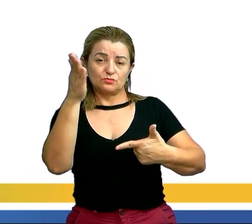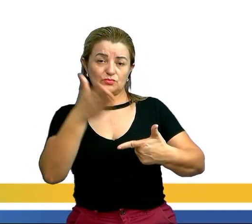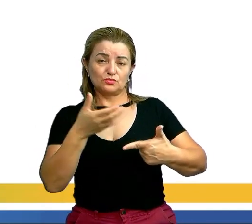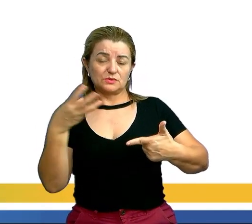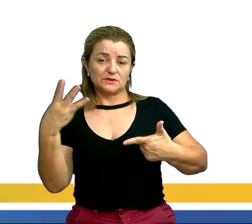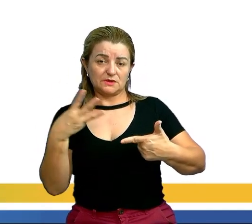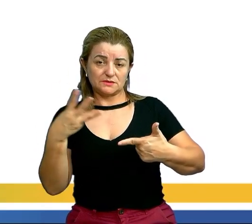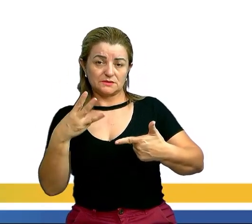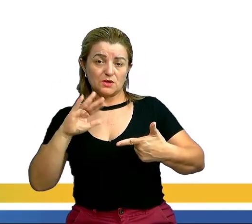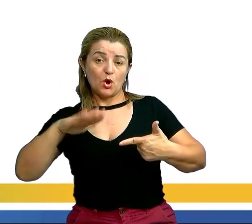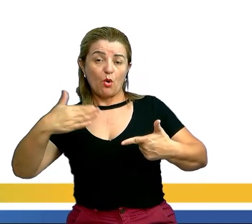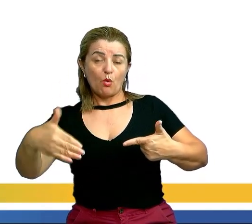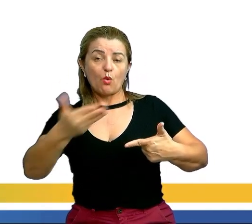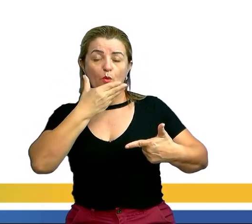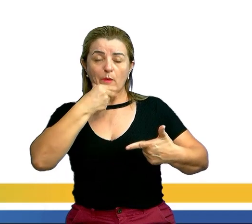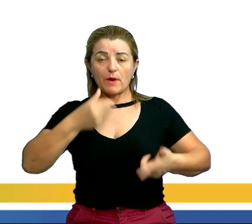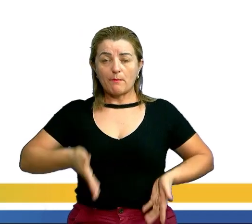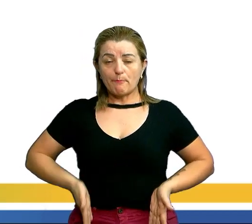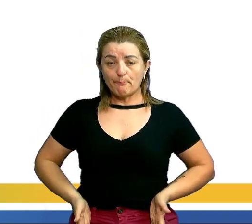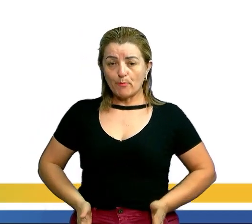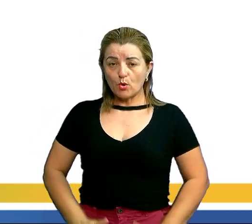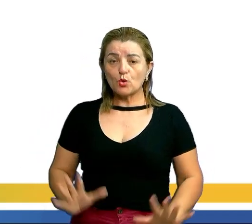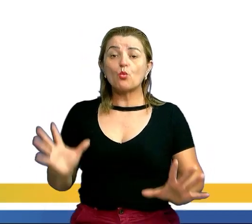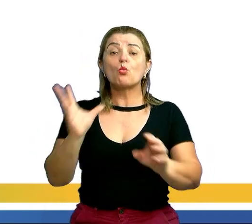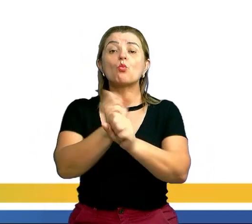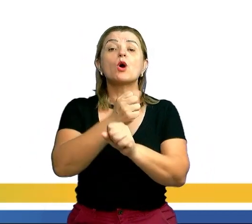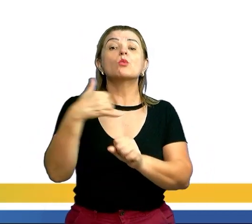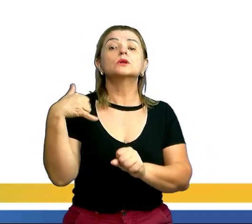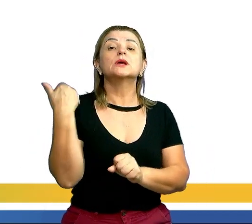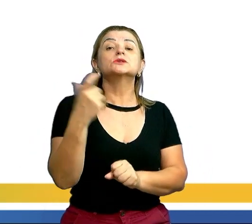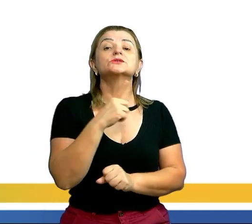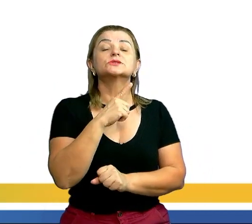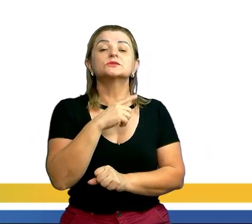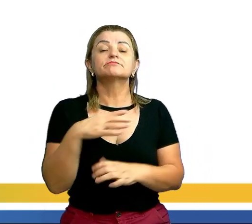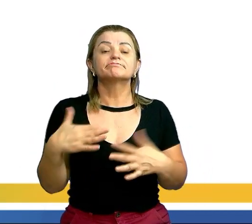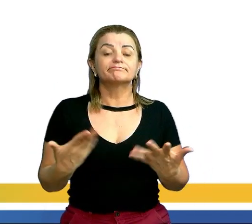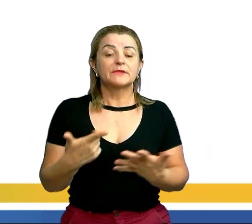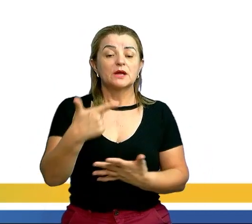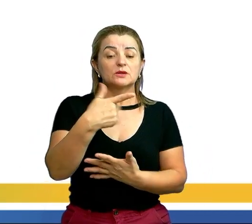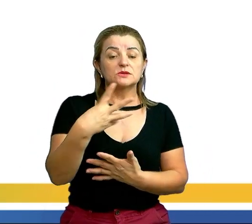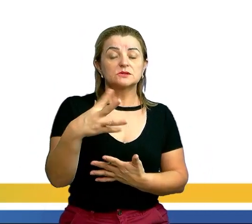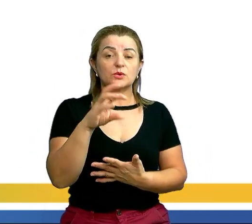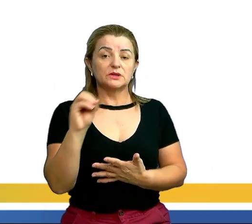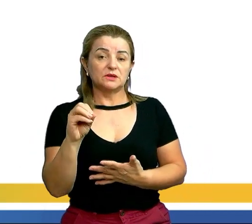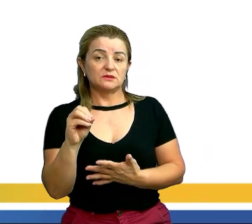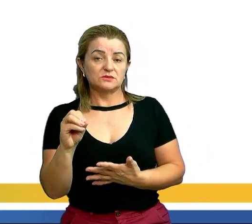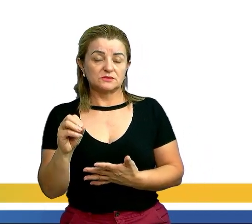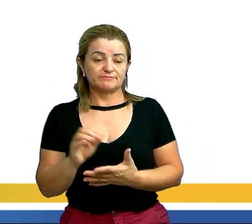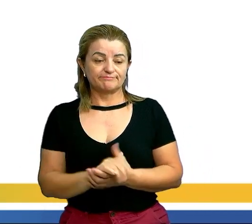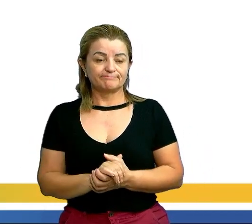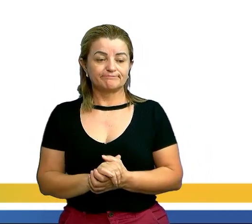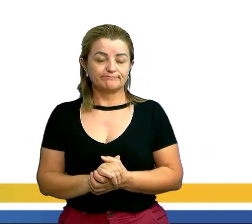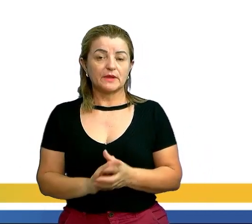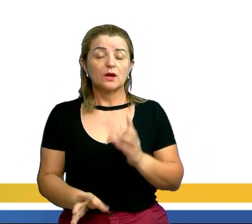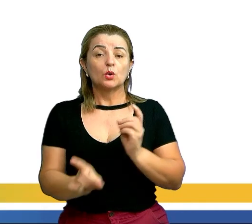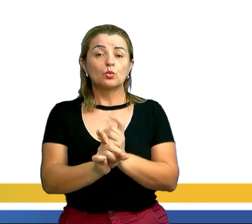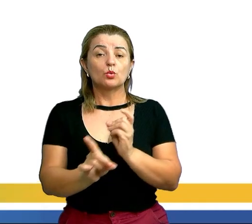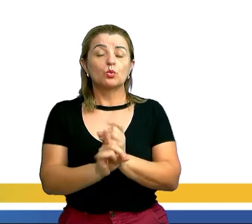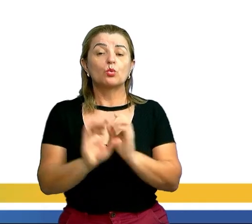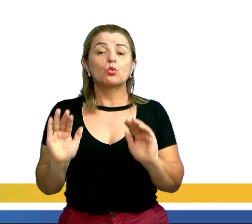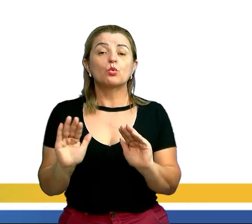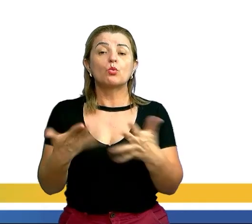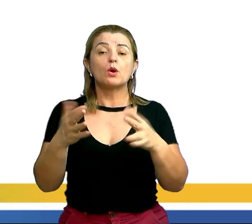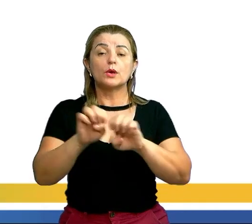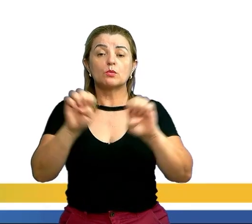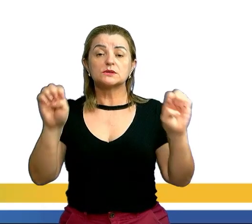morreu, a soma das idades do pai dos dois filhos era 240 anos. Com quantos anos o pai morreu? Eu tenho que achar qual é a equação